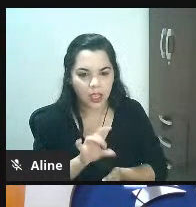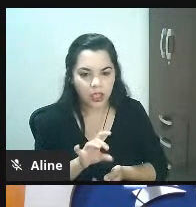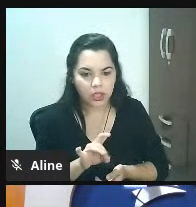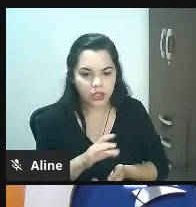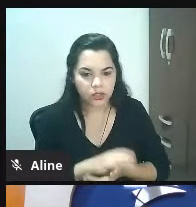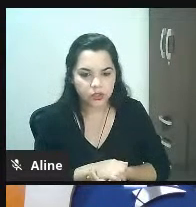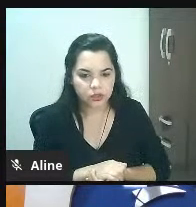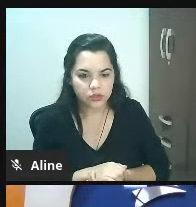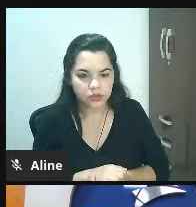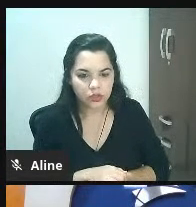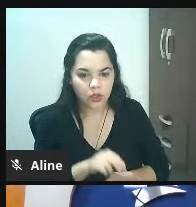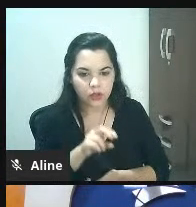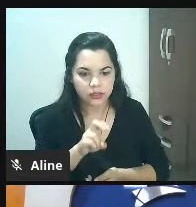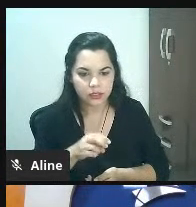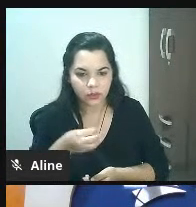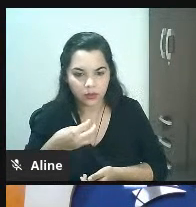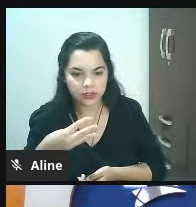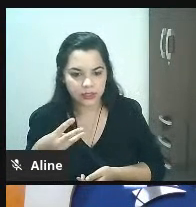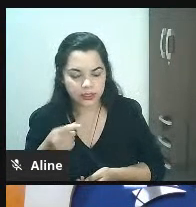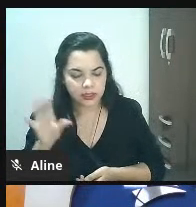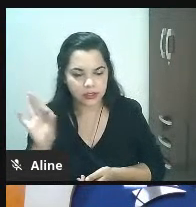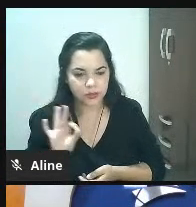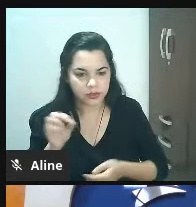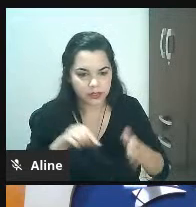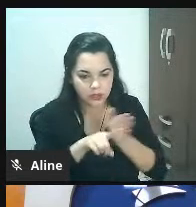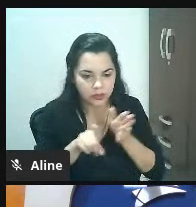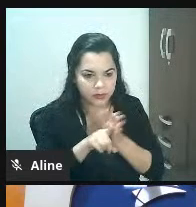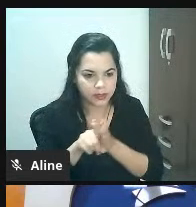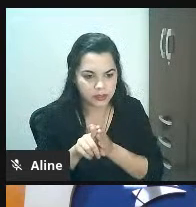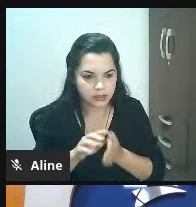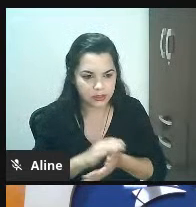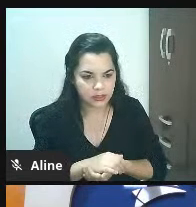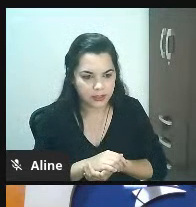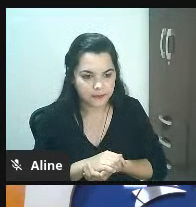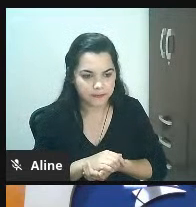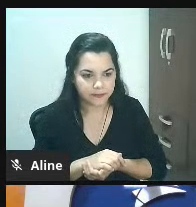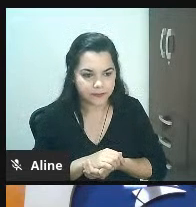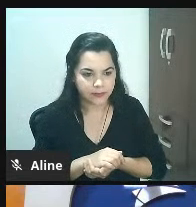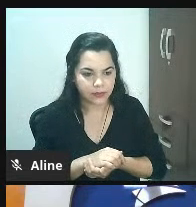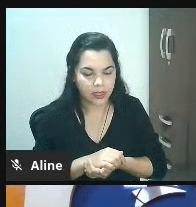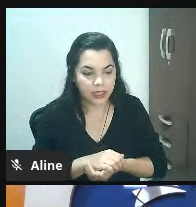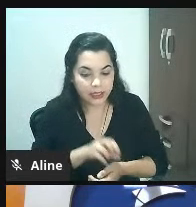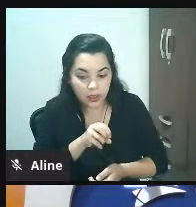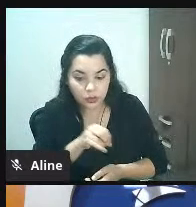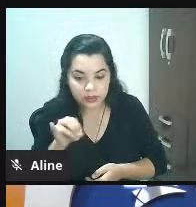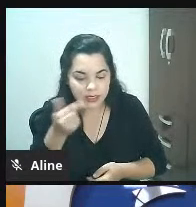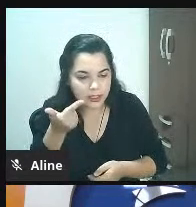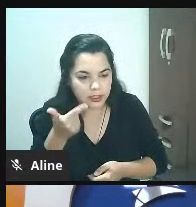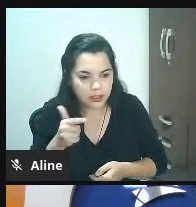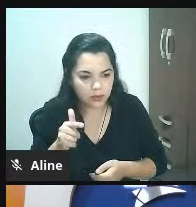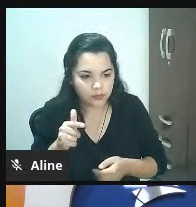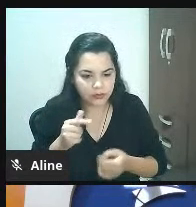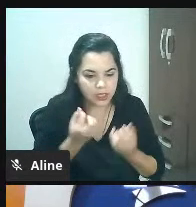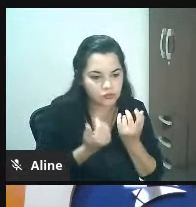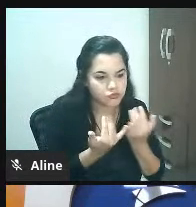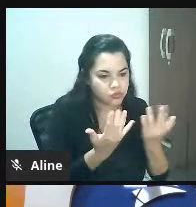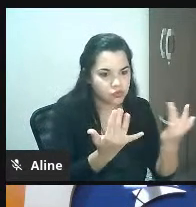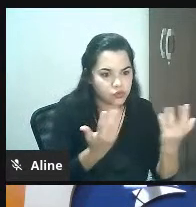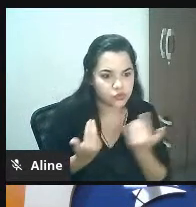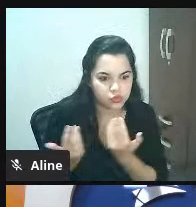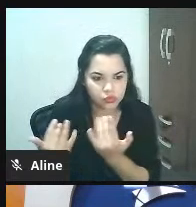movimento na loja antes de de casa então é seguinte sem aglomeração menos medo então se eu chegar agora num shopping